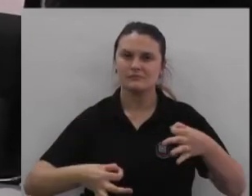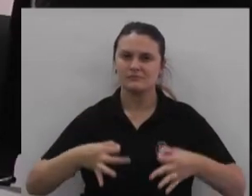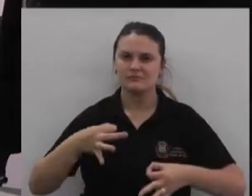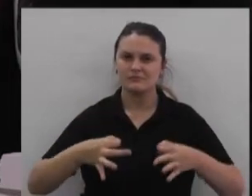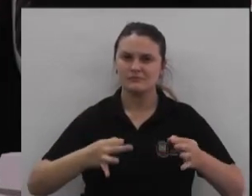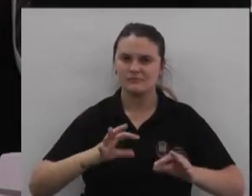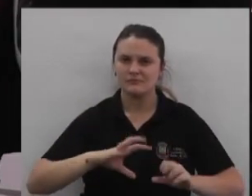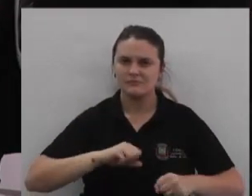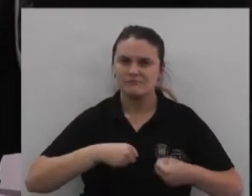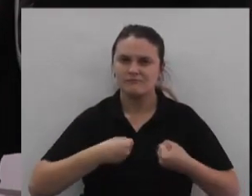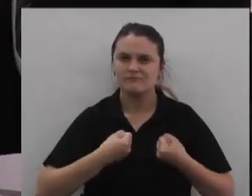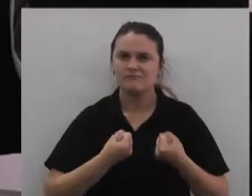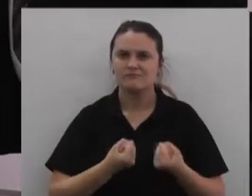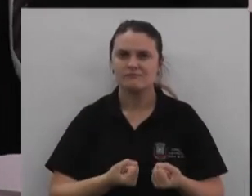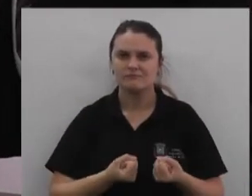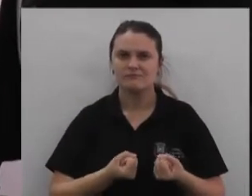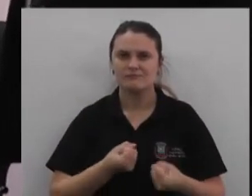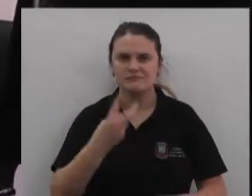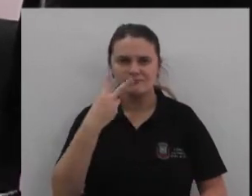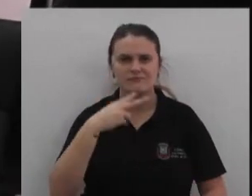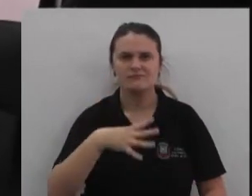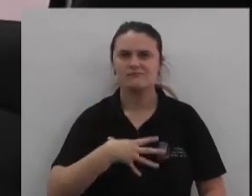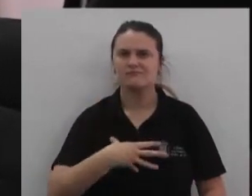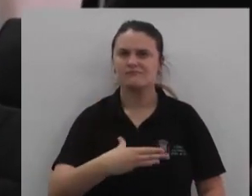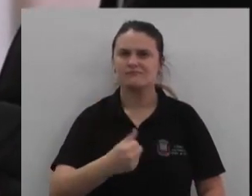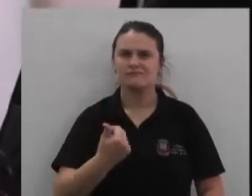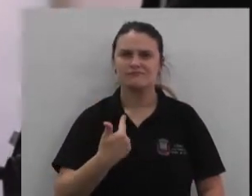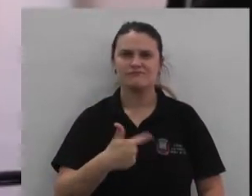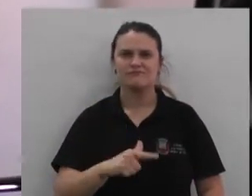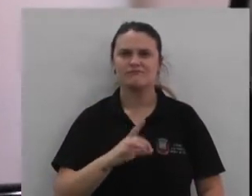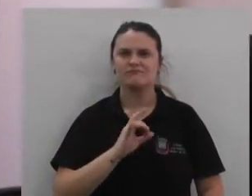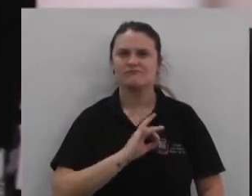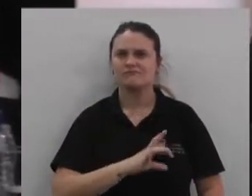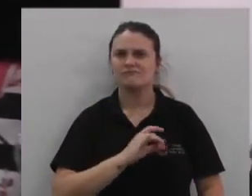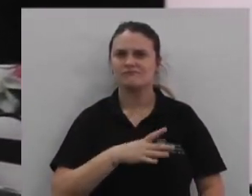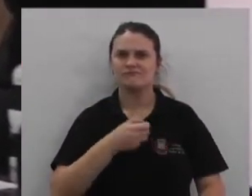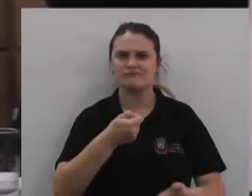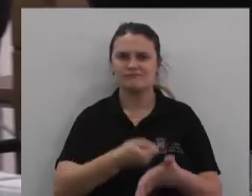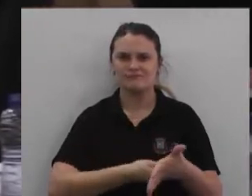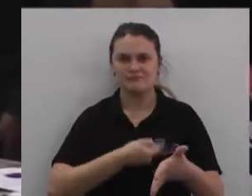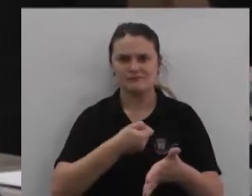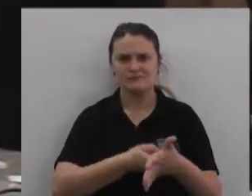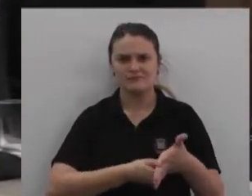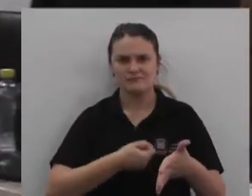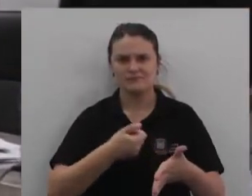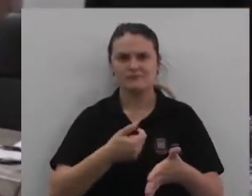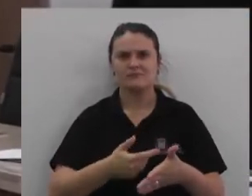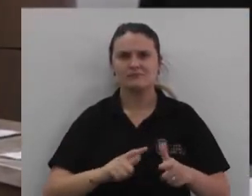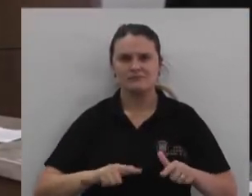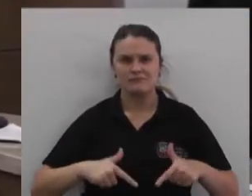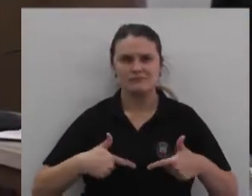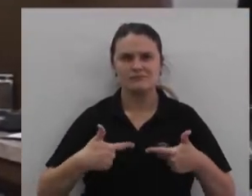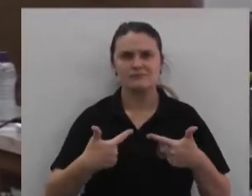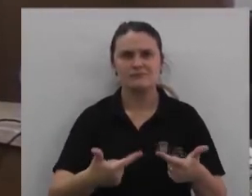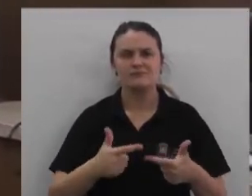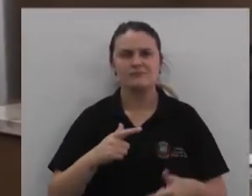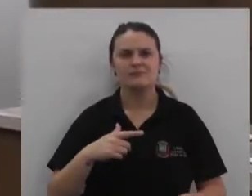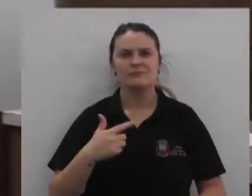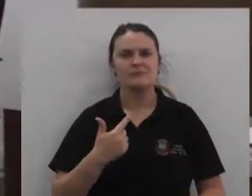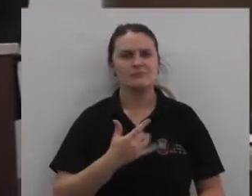Mas segues a justiça, clava forte Verás que o brilho teu não foge à